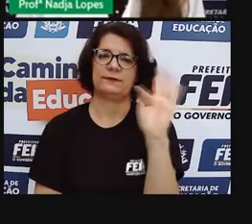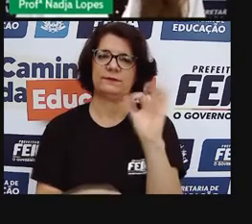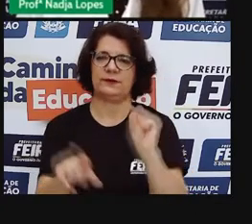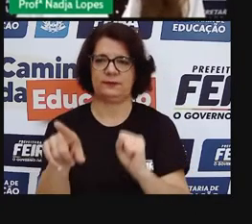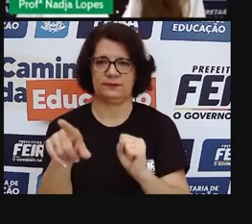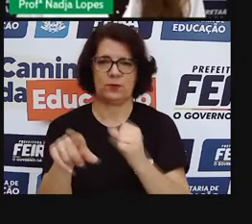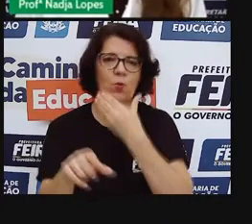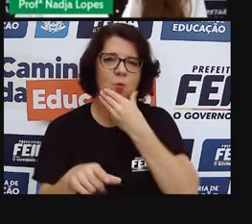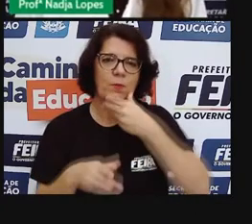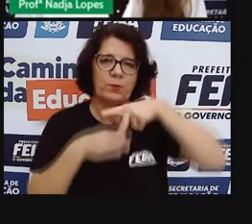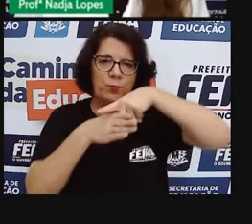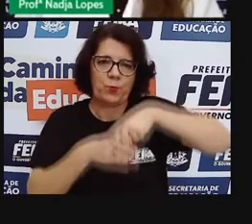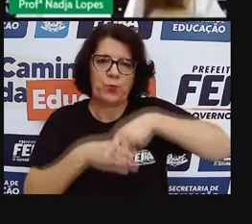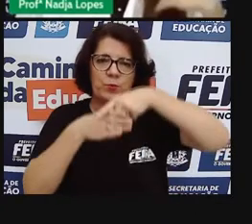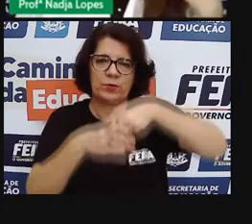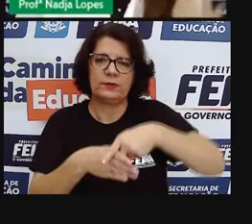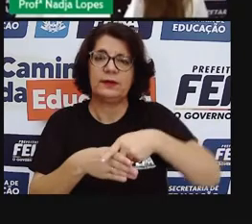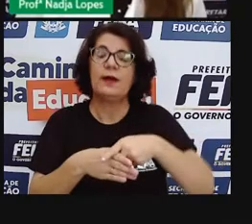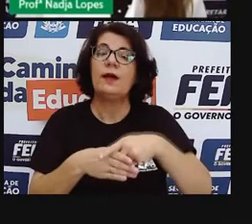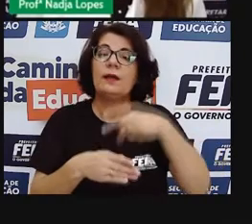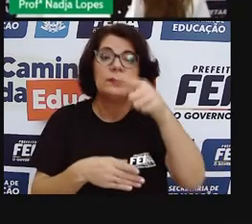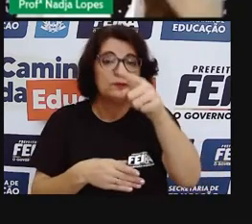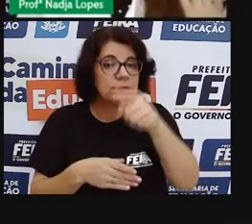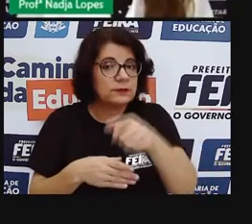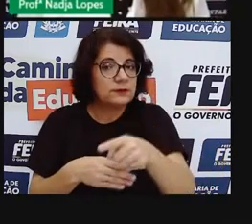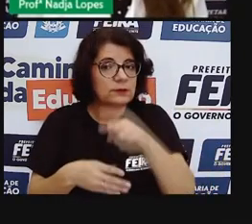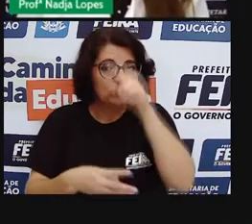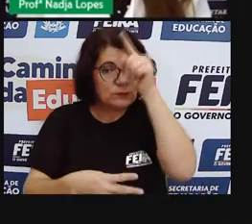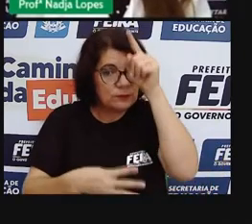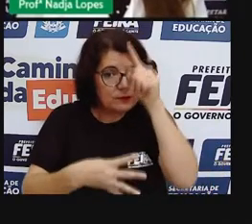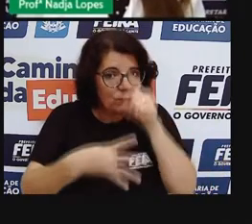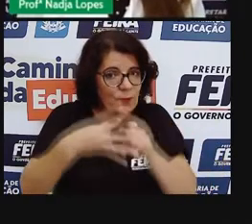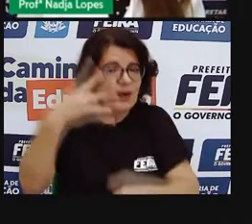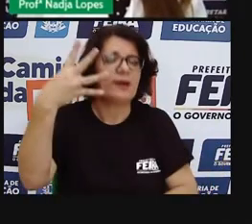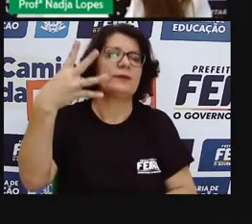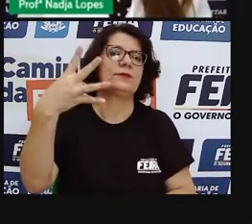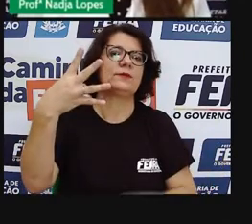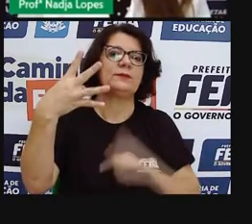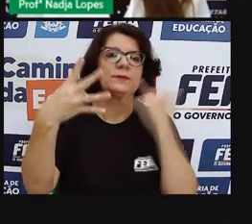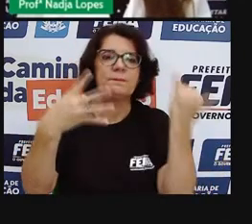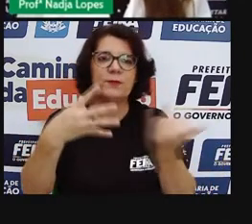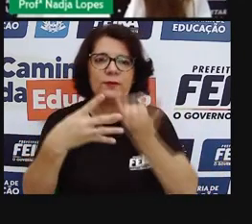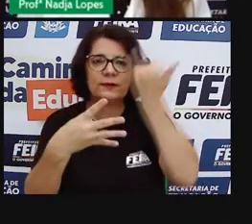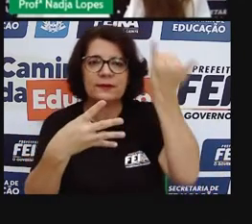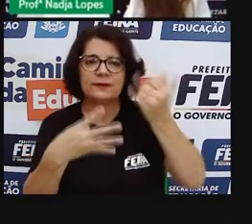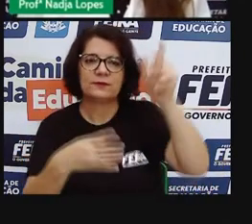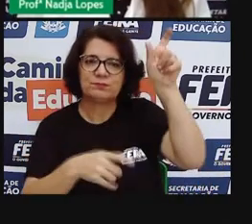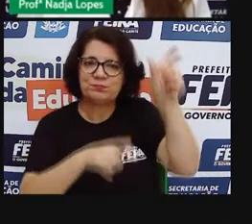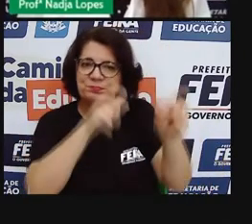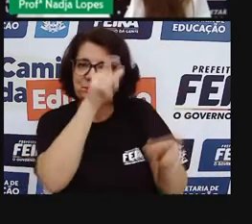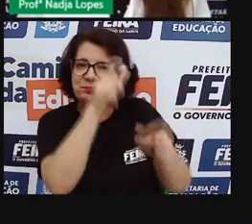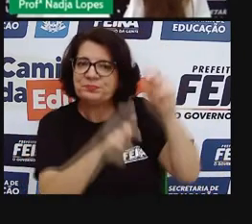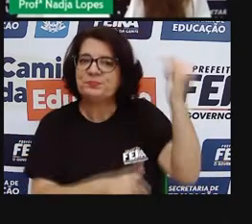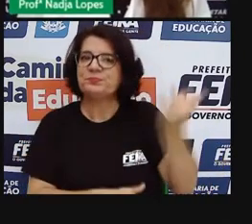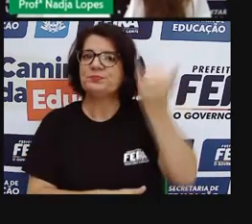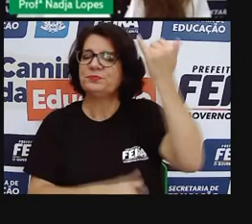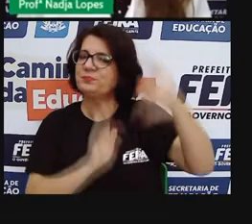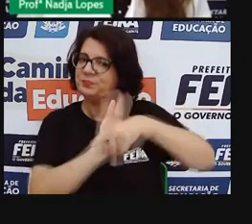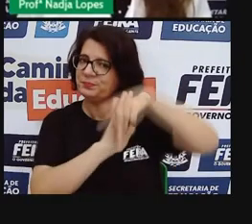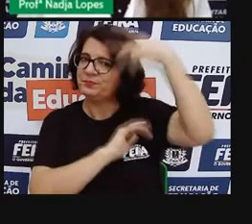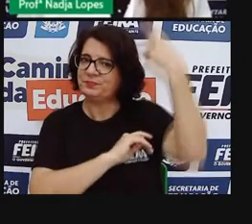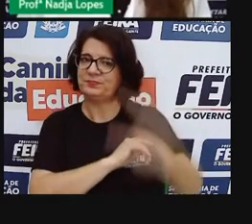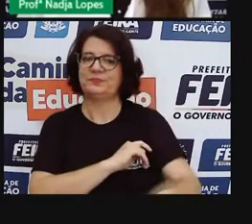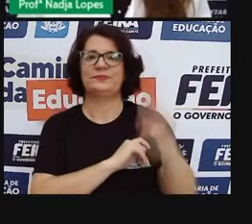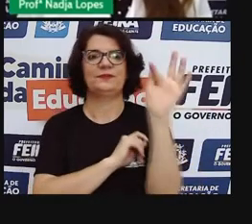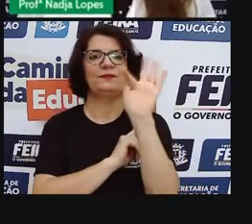Lucas da Feira, né? É uma figura que tem contradições sobre a história de Lucas, mas que ele é realmente uma